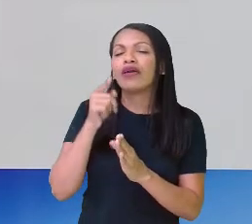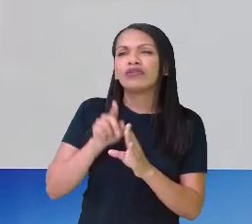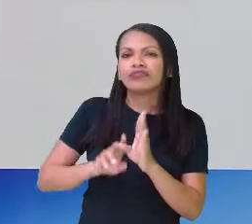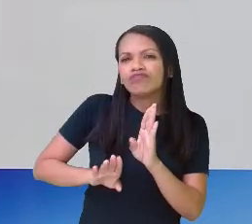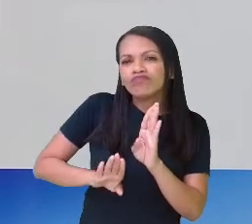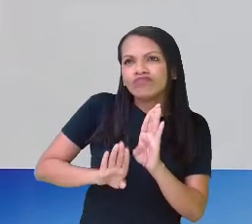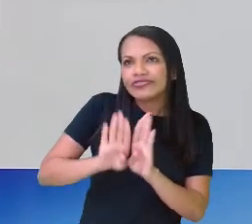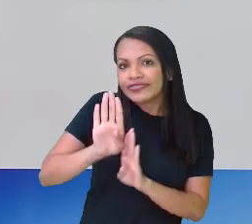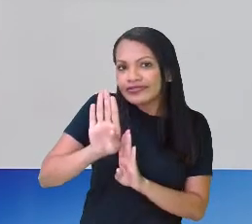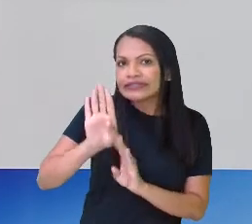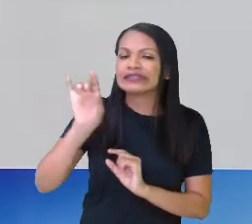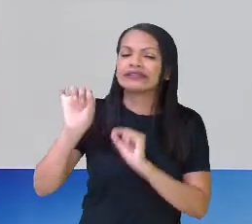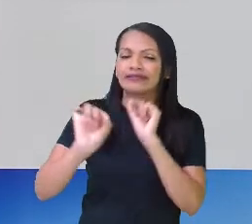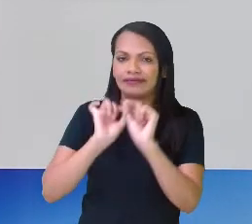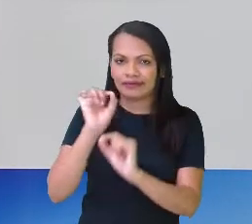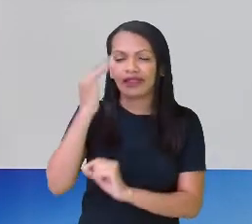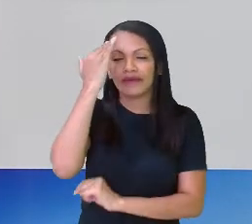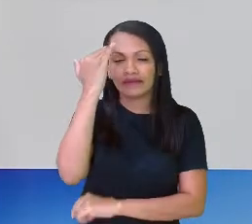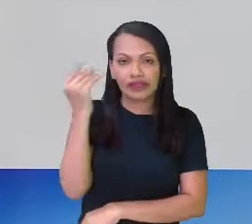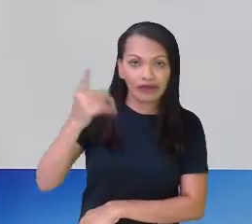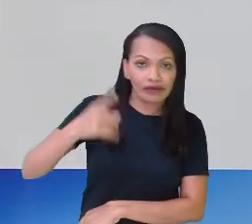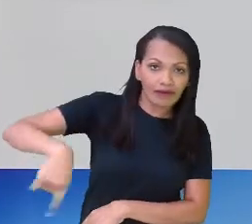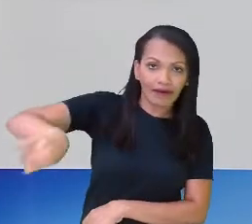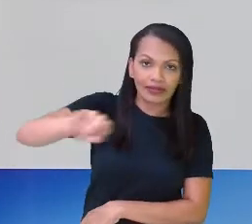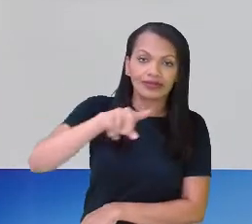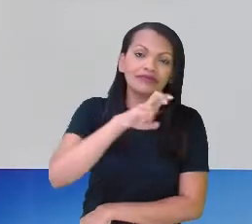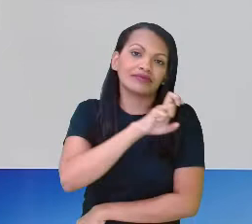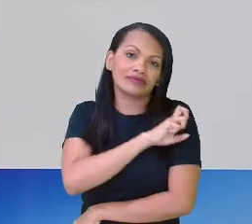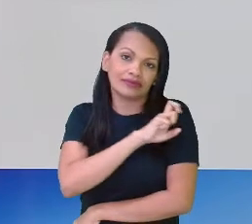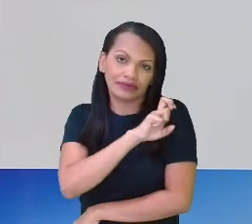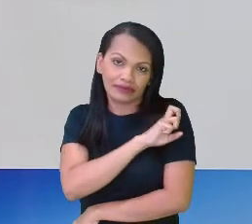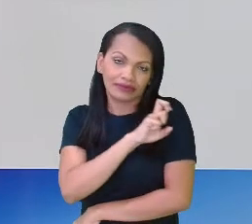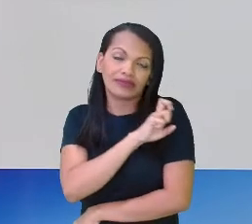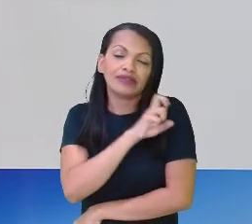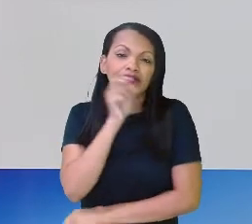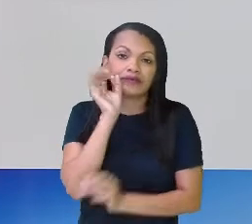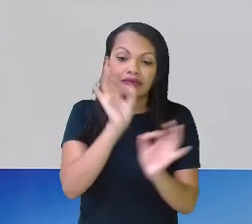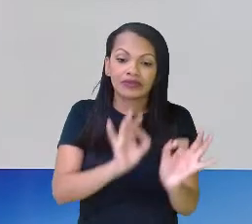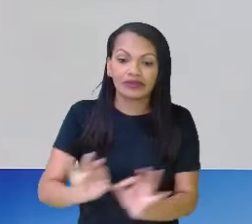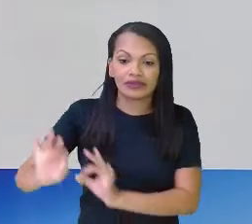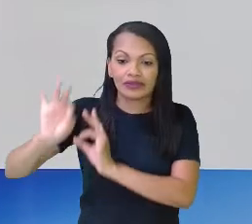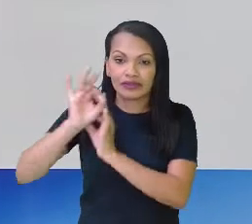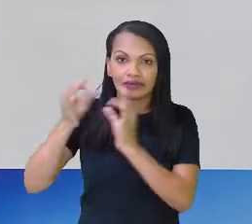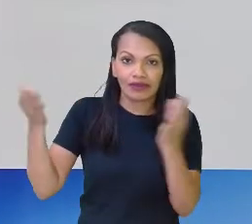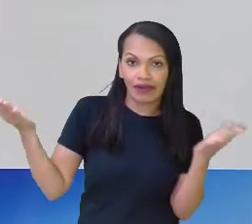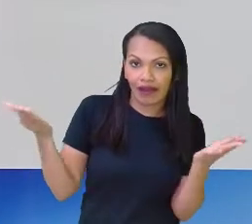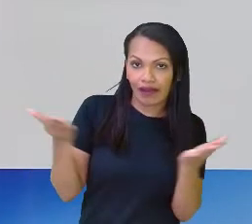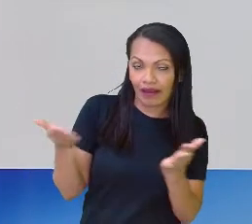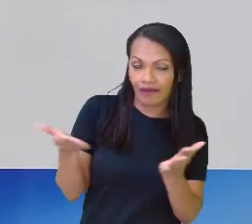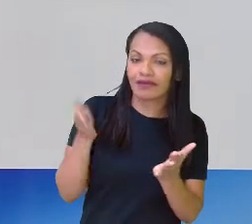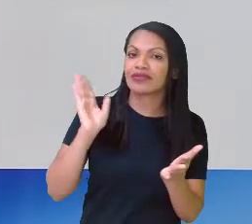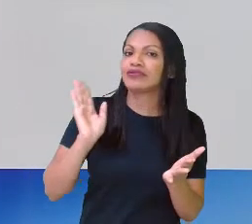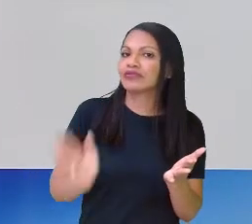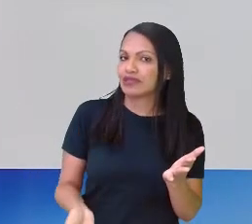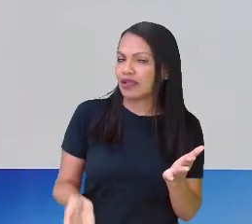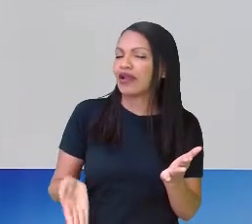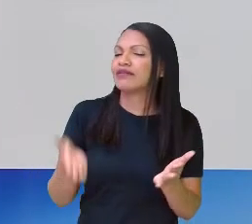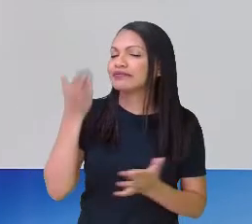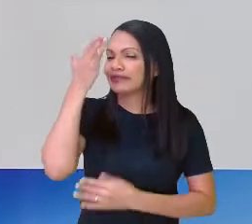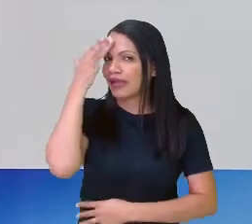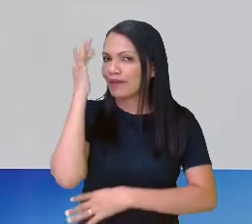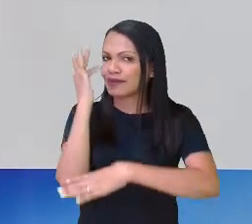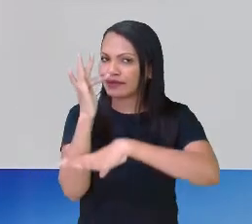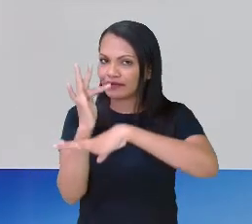mas tenha calma. Eu sei que você do quinto ano que está me assistindo agora, já domina muito bem esse